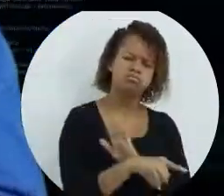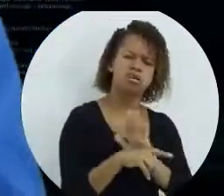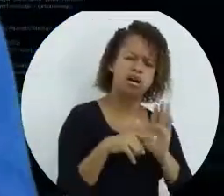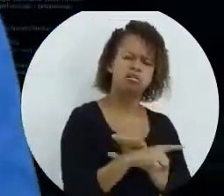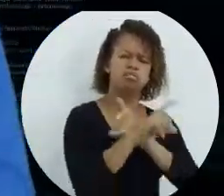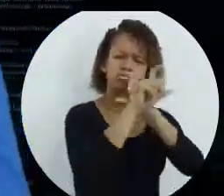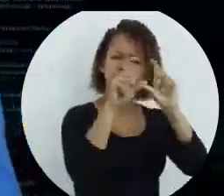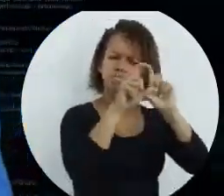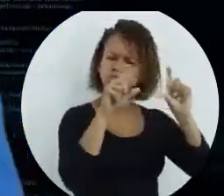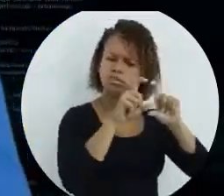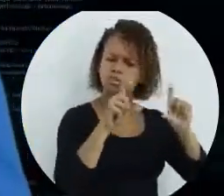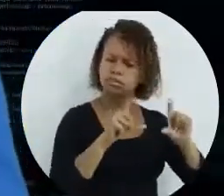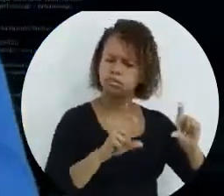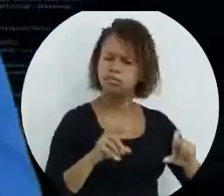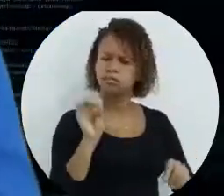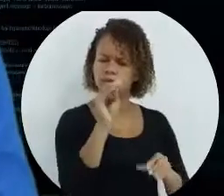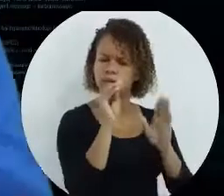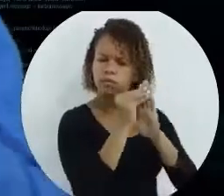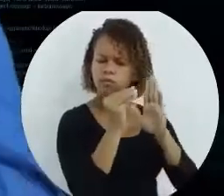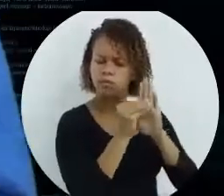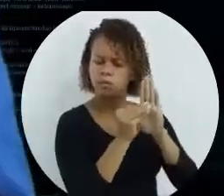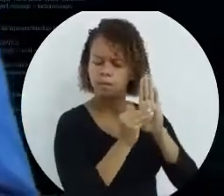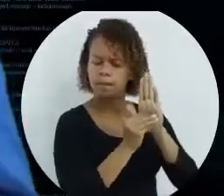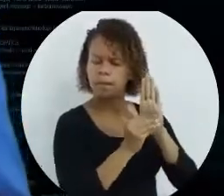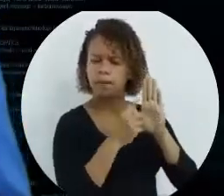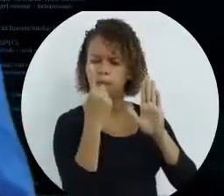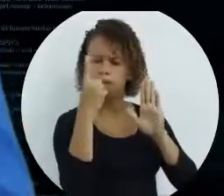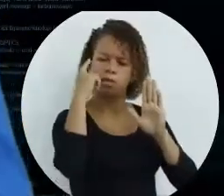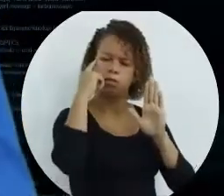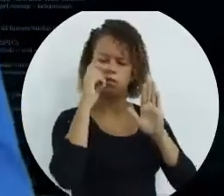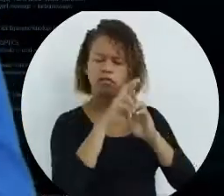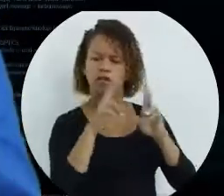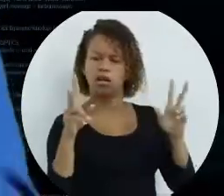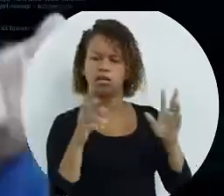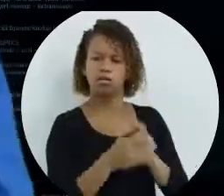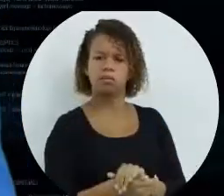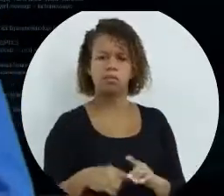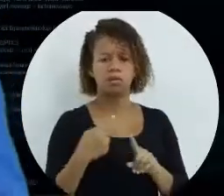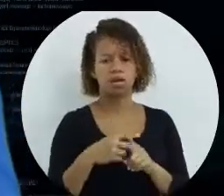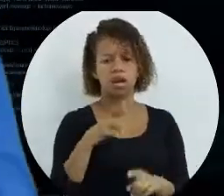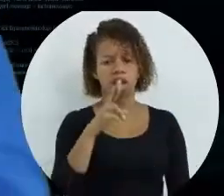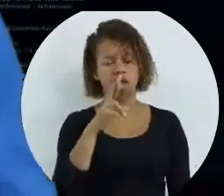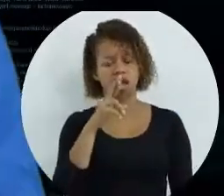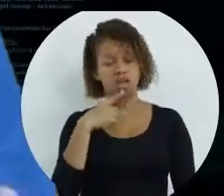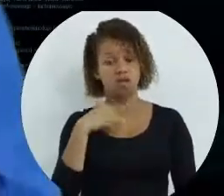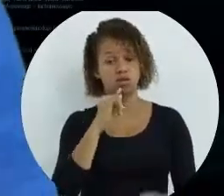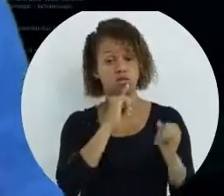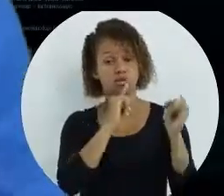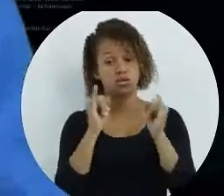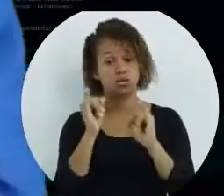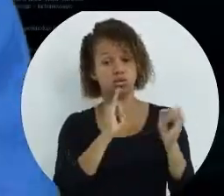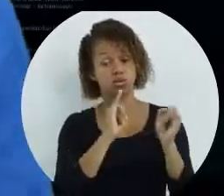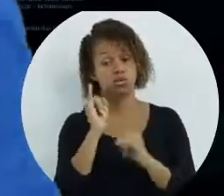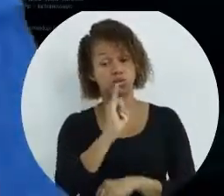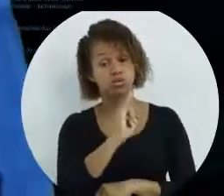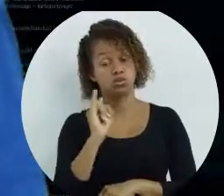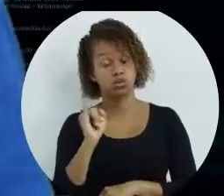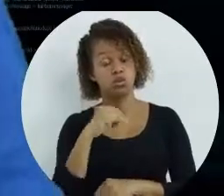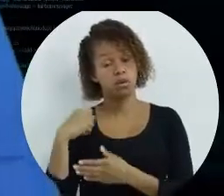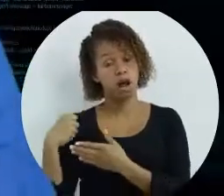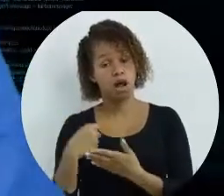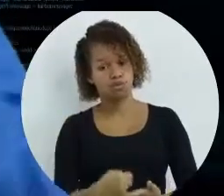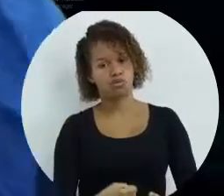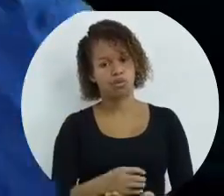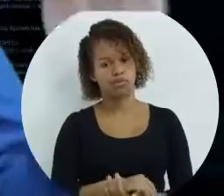faz vários tópicos, colocando em cada uma delas uma dúvida diferente. Porque aí cada um dos tutores e outros alunos, eles podem te